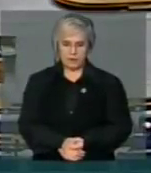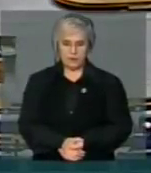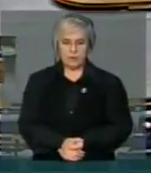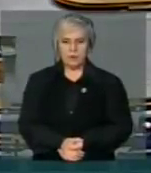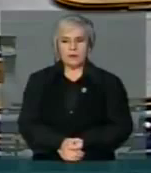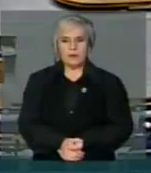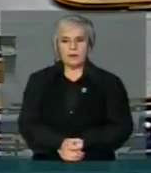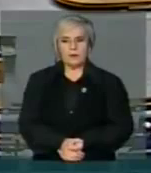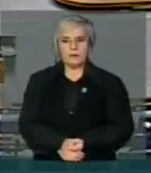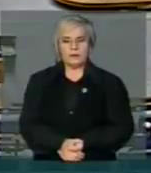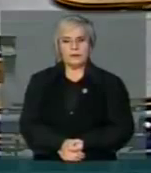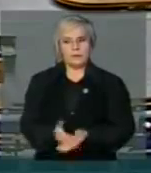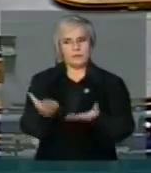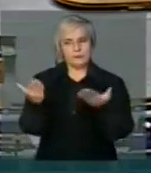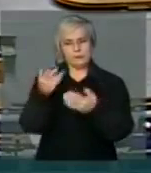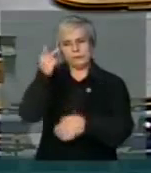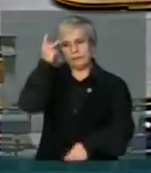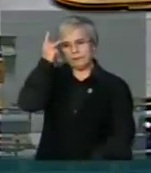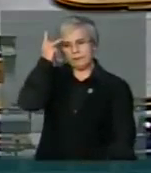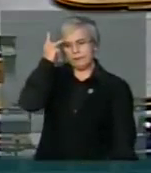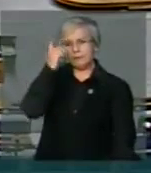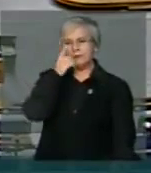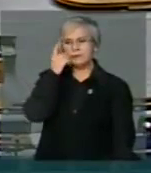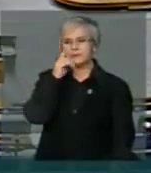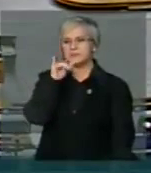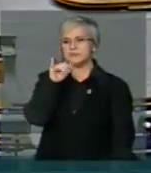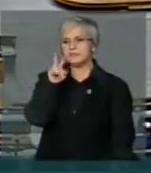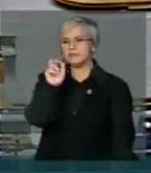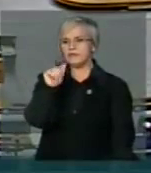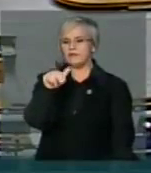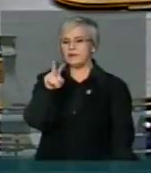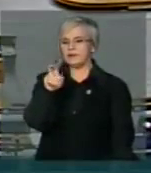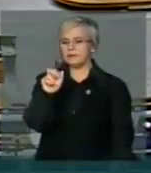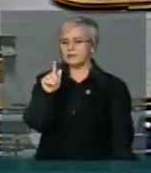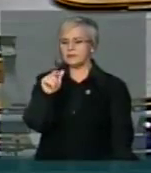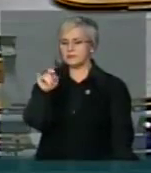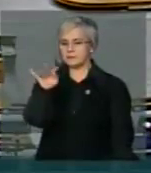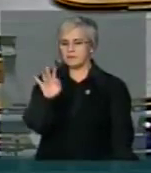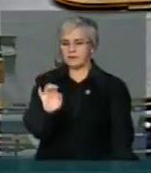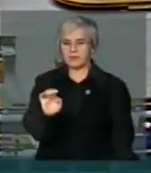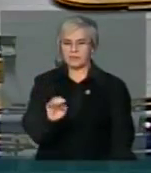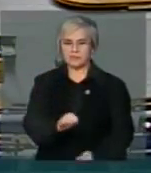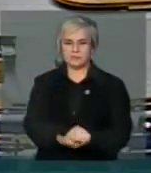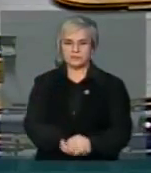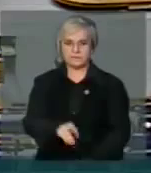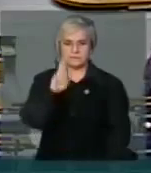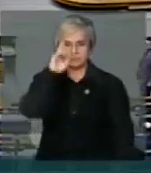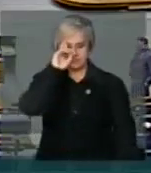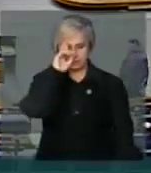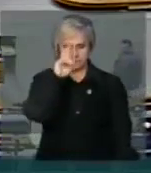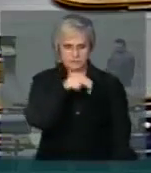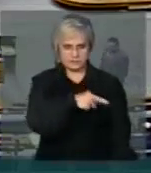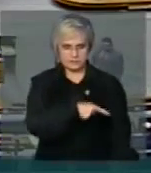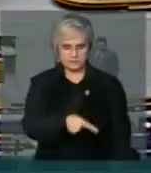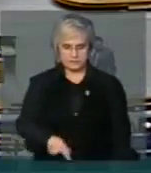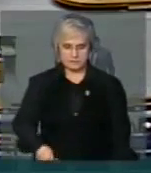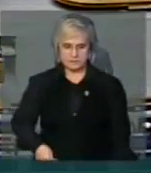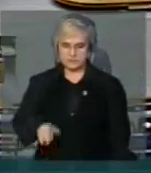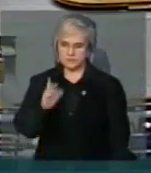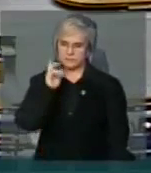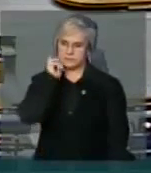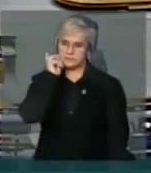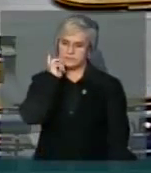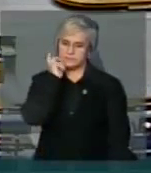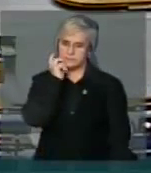Vamos então voltar a São Paulo com o deputado Ivan Valente. Senhor presidente, senhoras, senhores deputados,